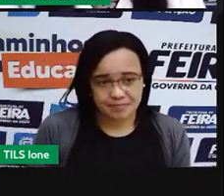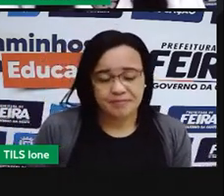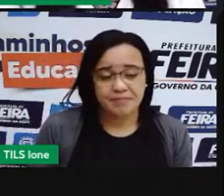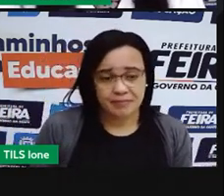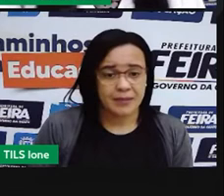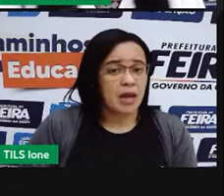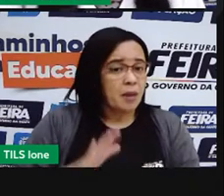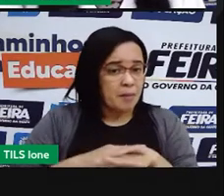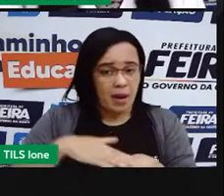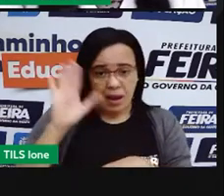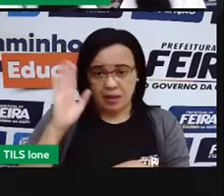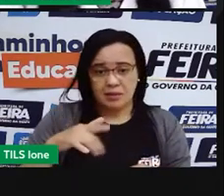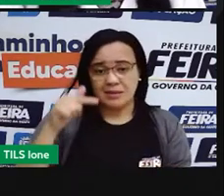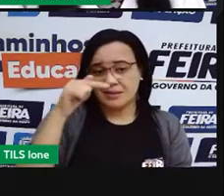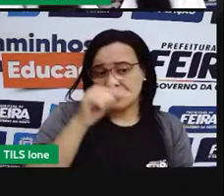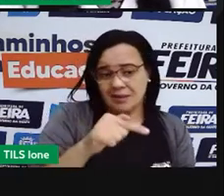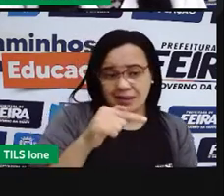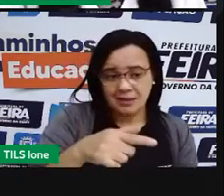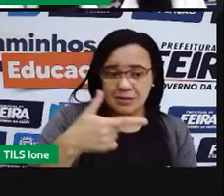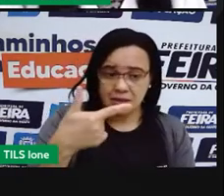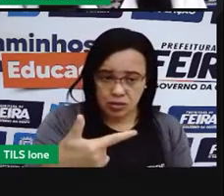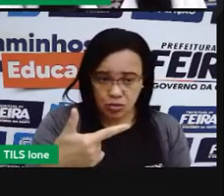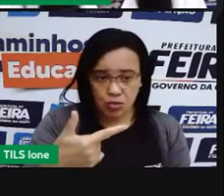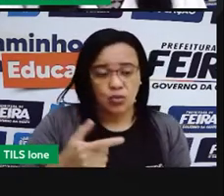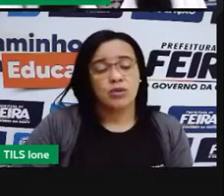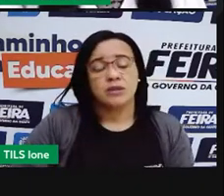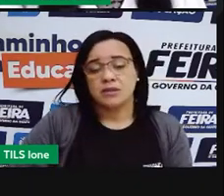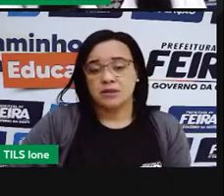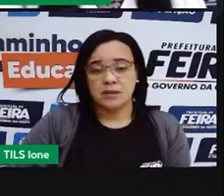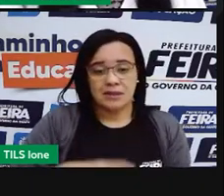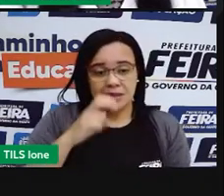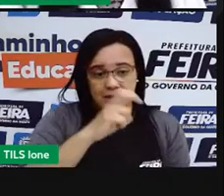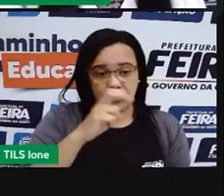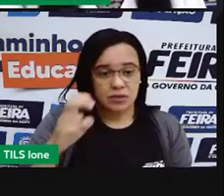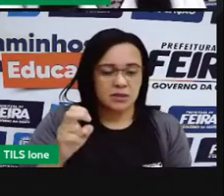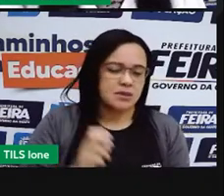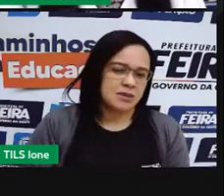e maior do que 75 reais.